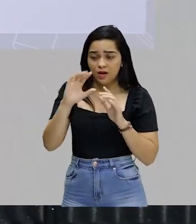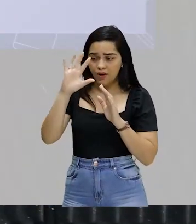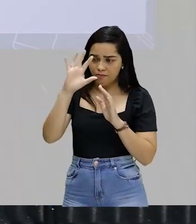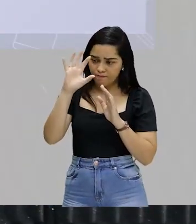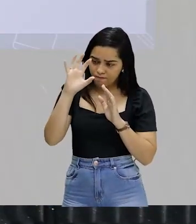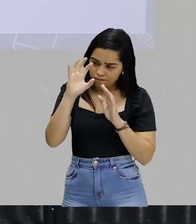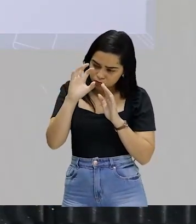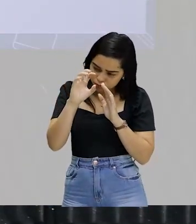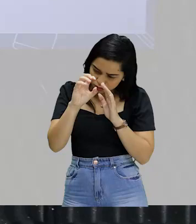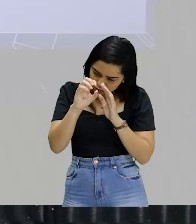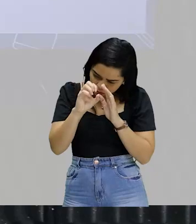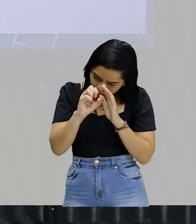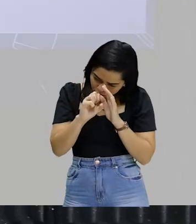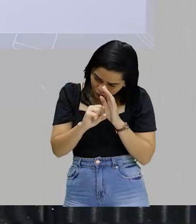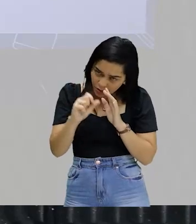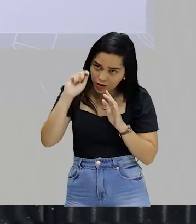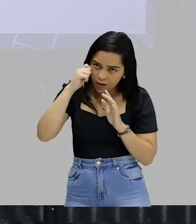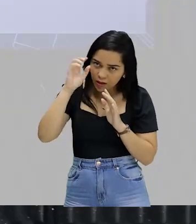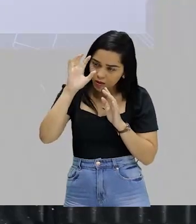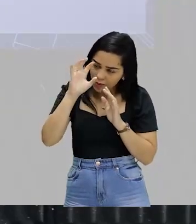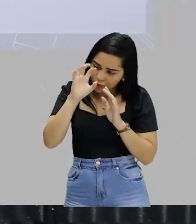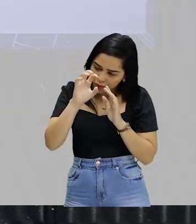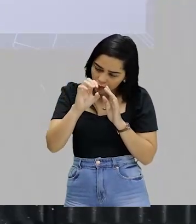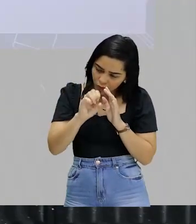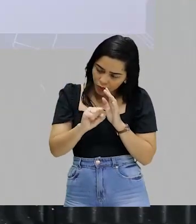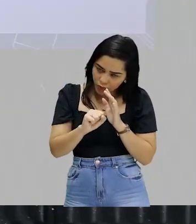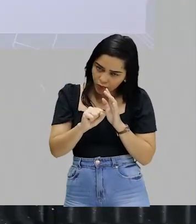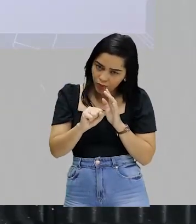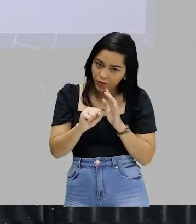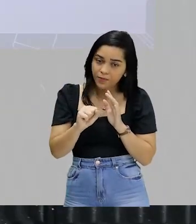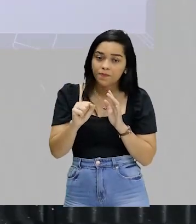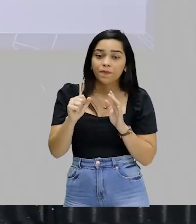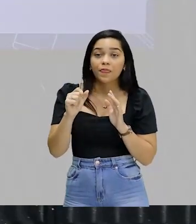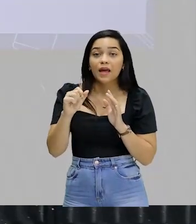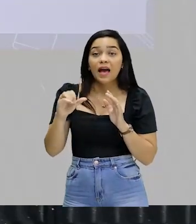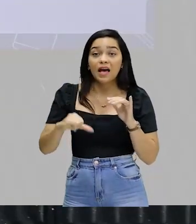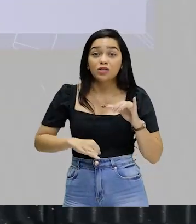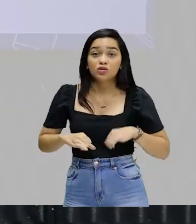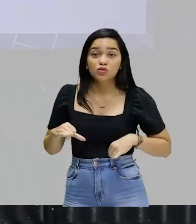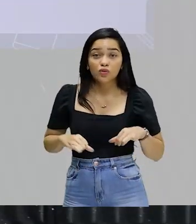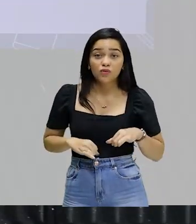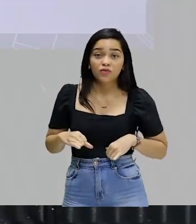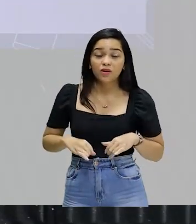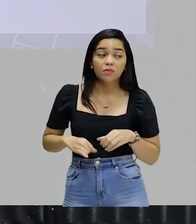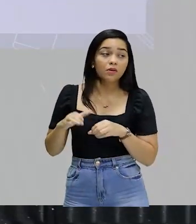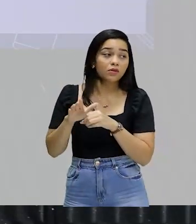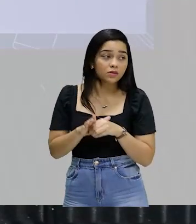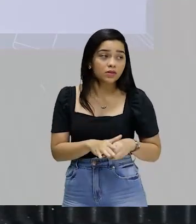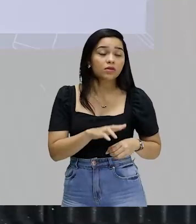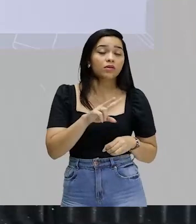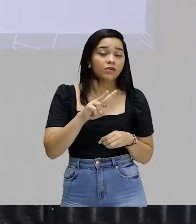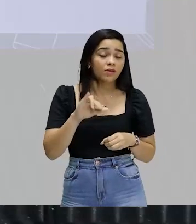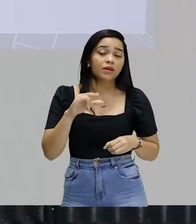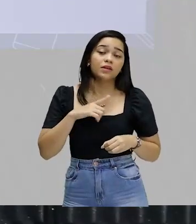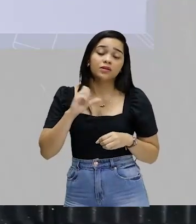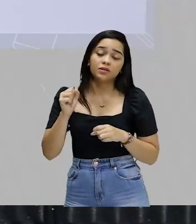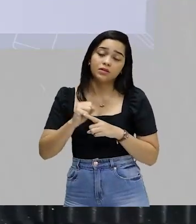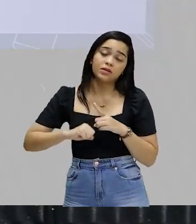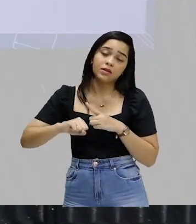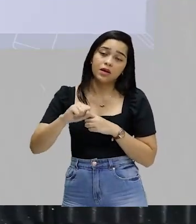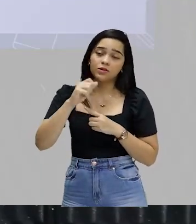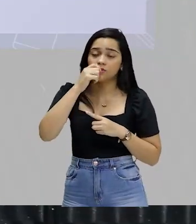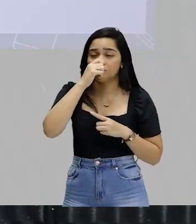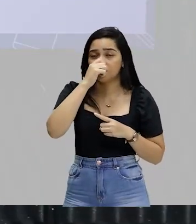for a cor da pessoa, quanto mais negra ela for, mais propensa a sofrer discriminação e preconceito ela será na sociedade.